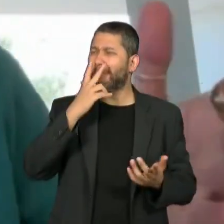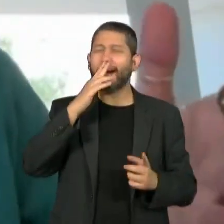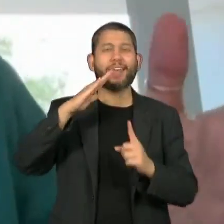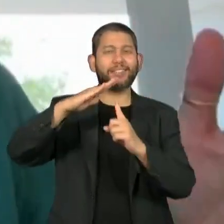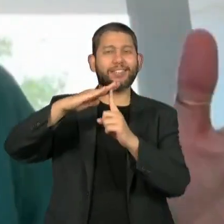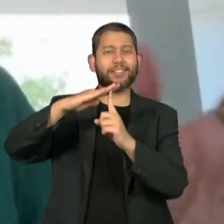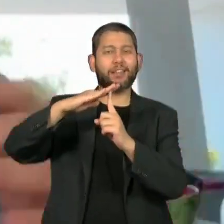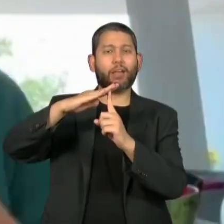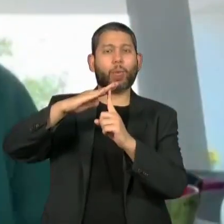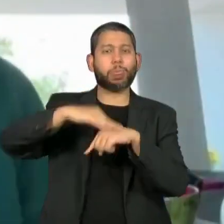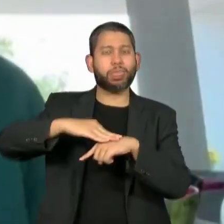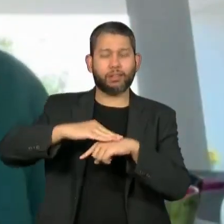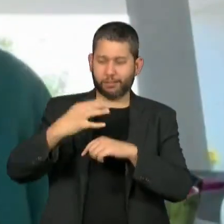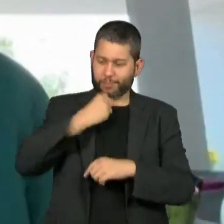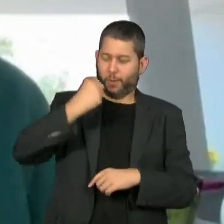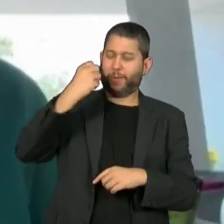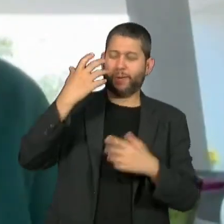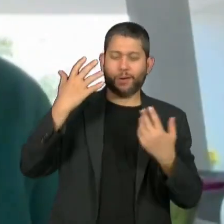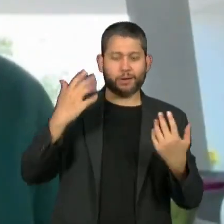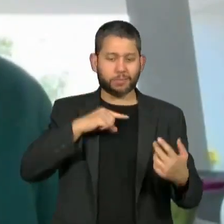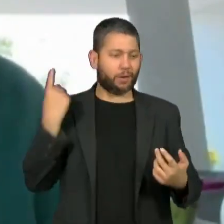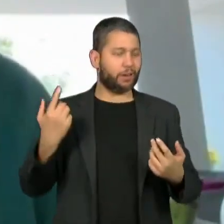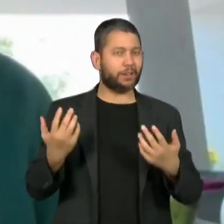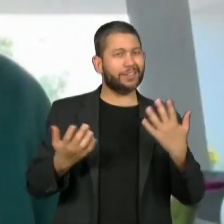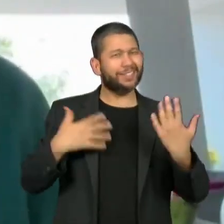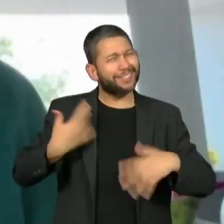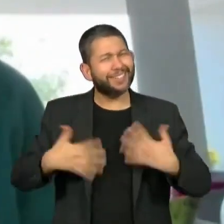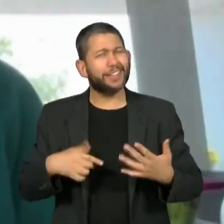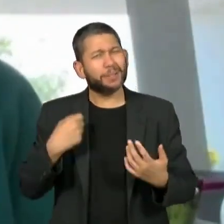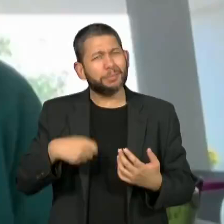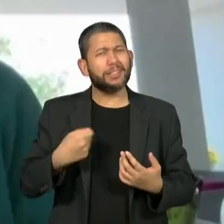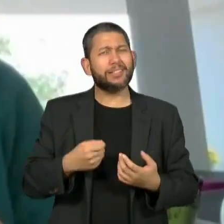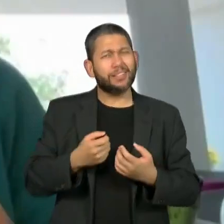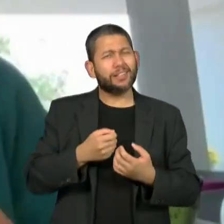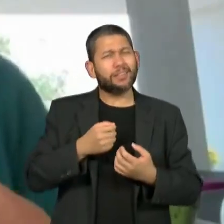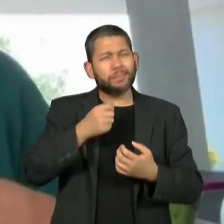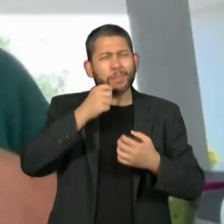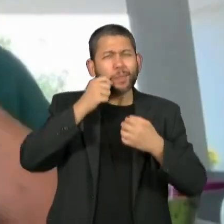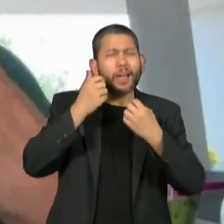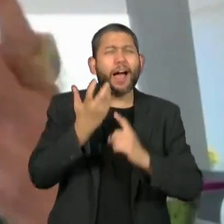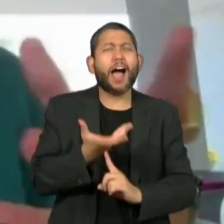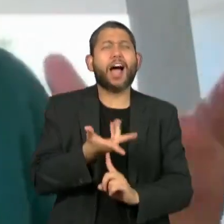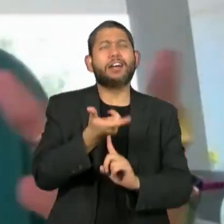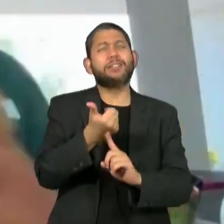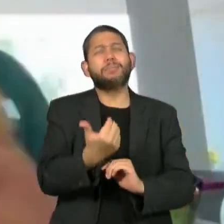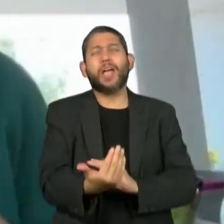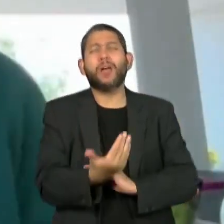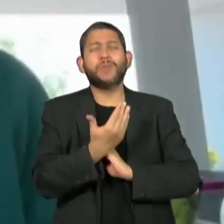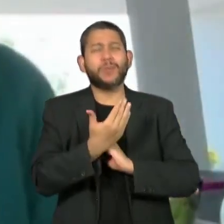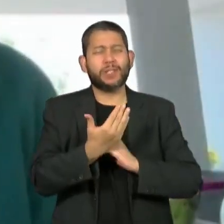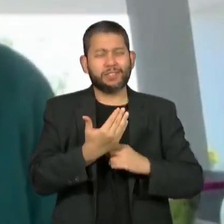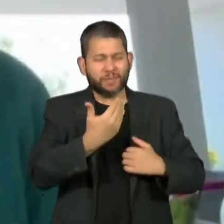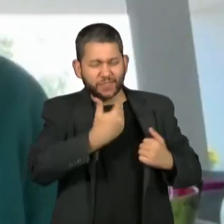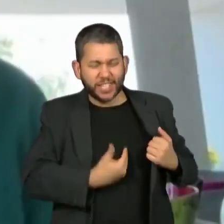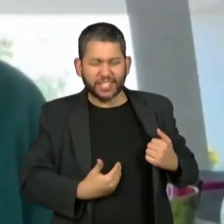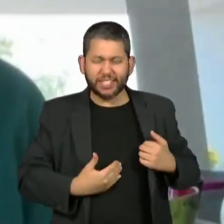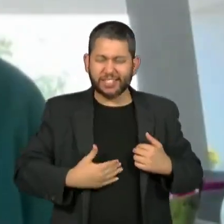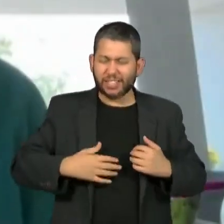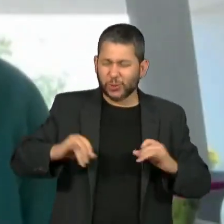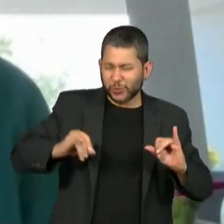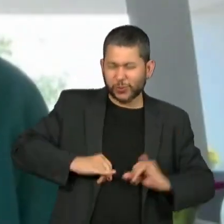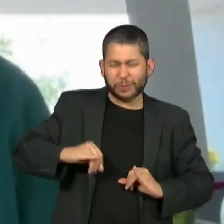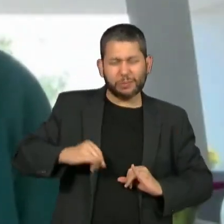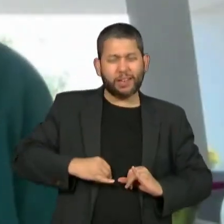mala trampa, não? Então, graças que temos o arte para sobrepasar essas feridas, não?